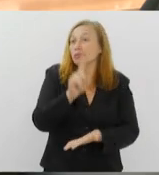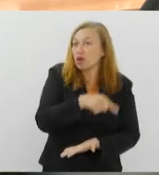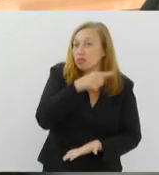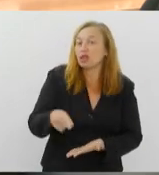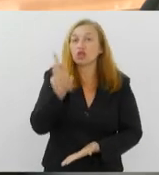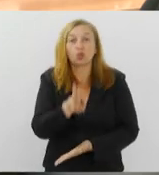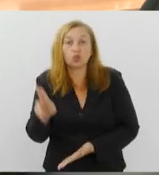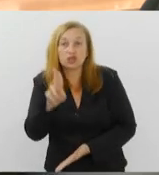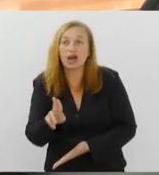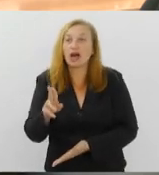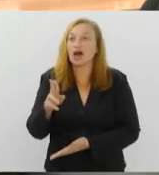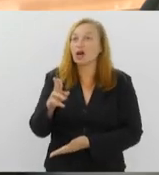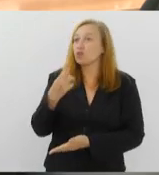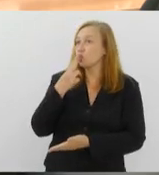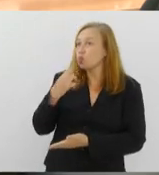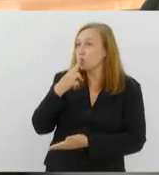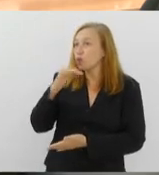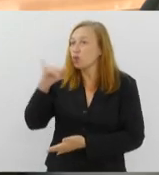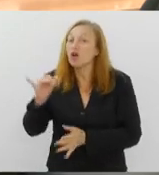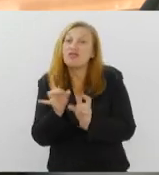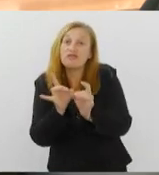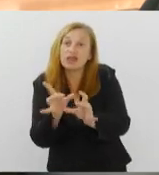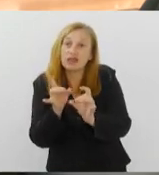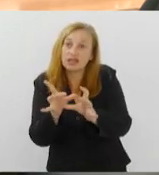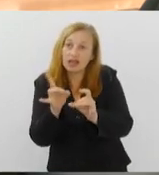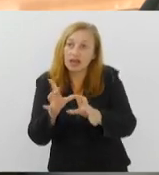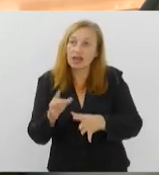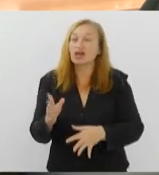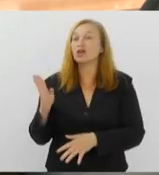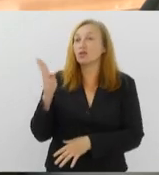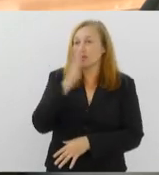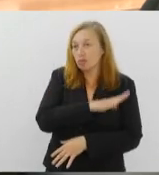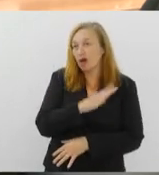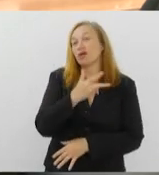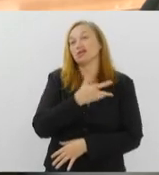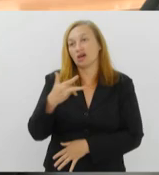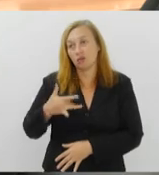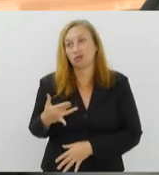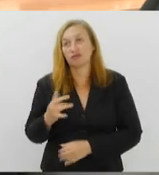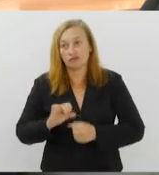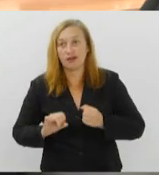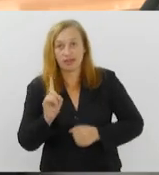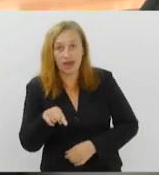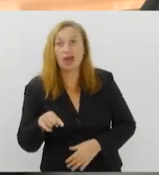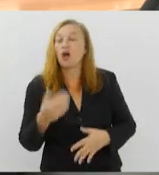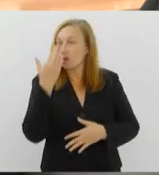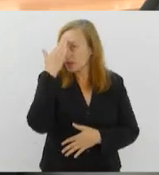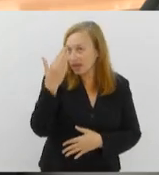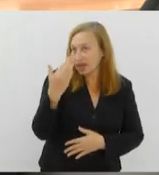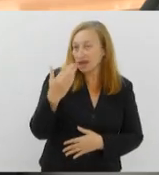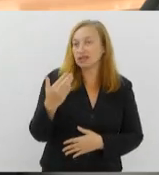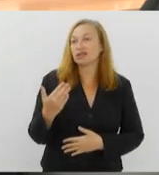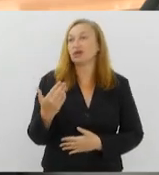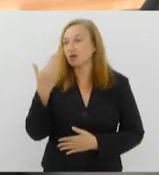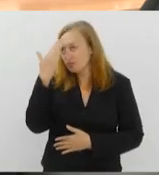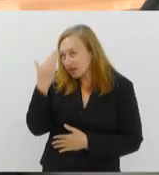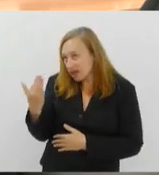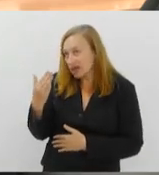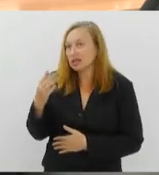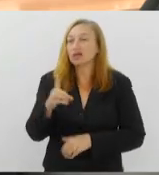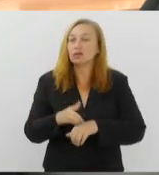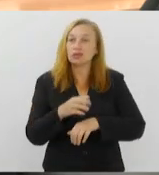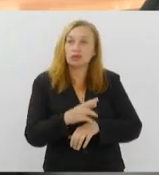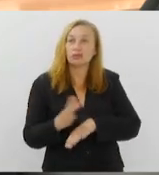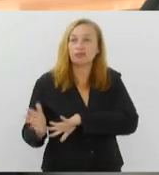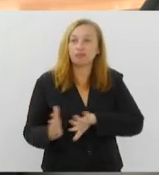usar, fumar, comercializar o vape e o mal que isso faz à nossa saúde, né? Muito obrigado aí e agradece o nosso entrevistado